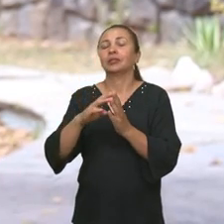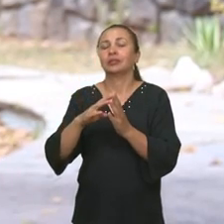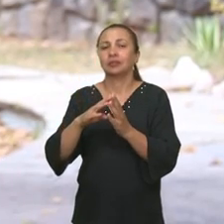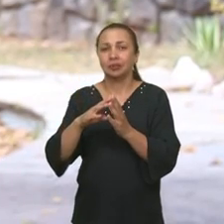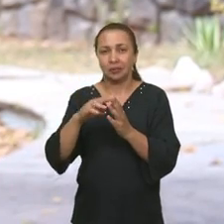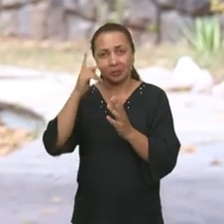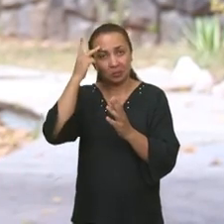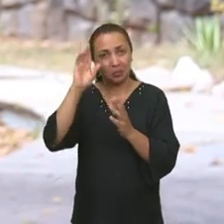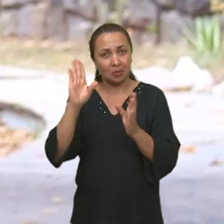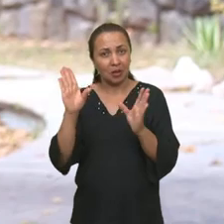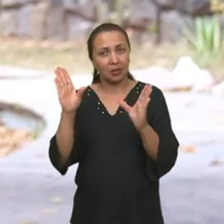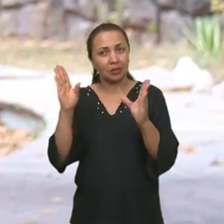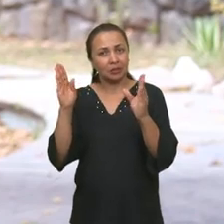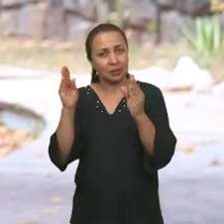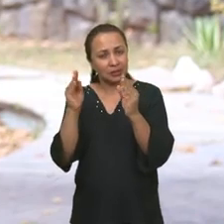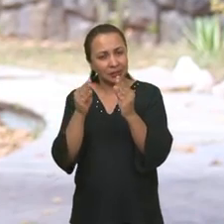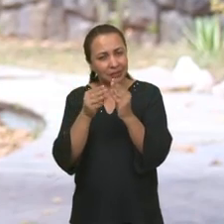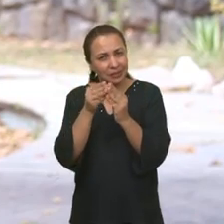para...